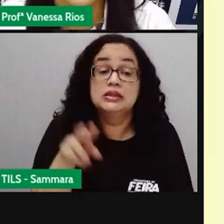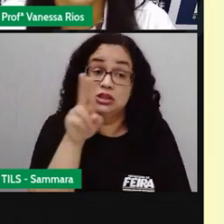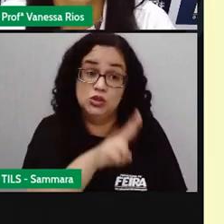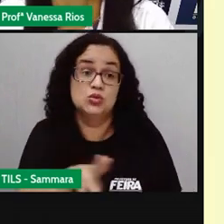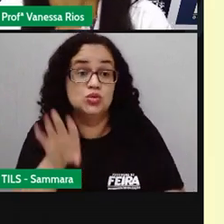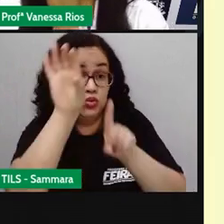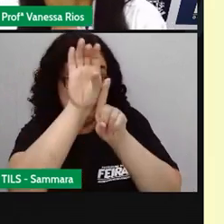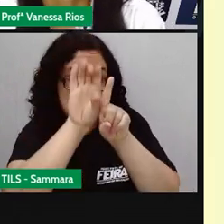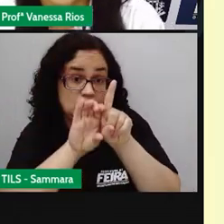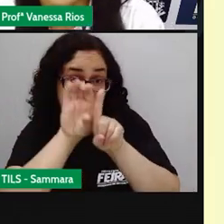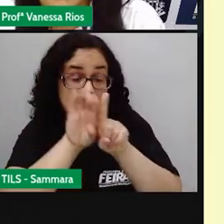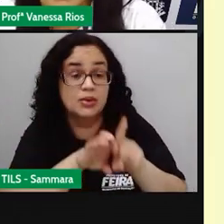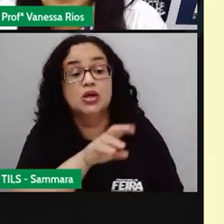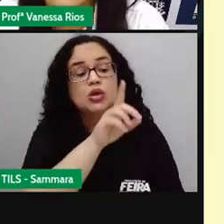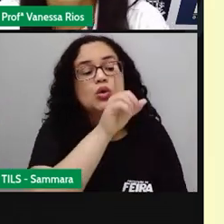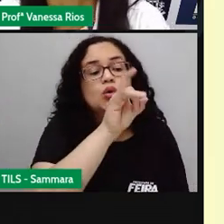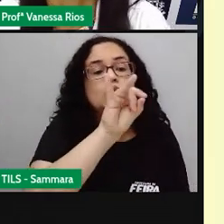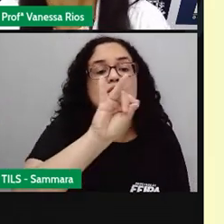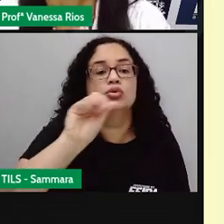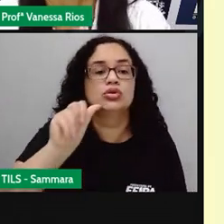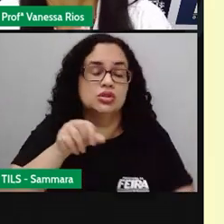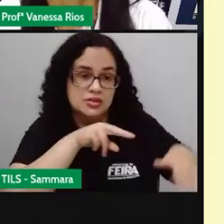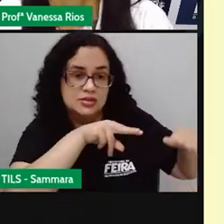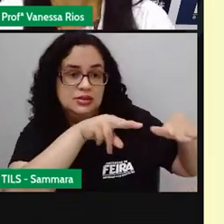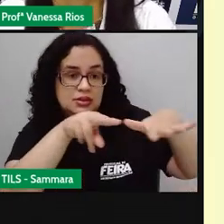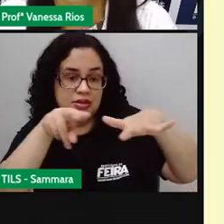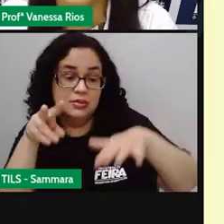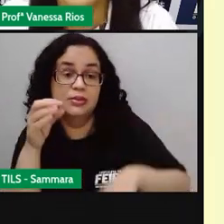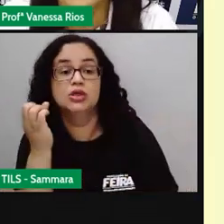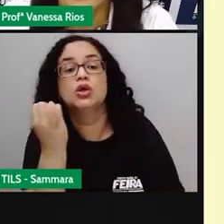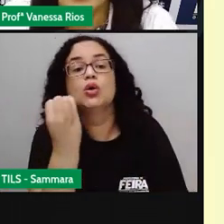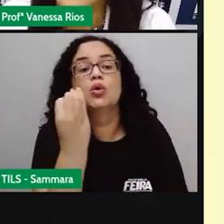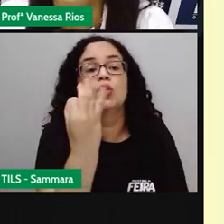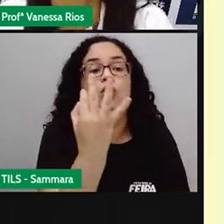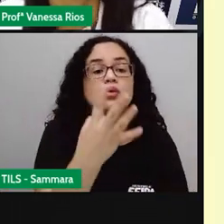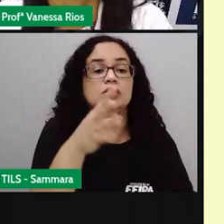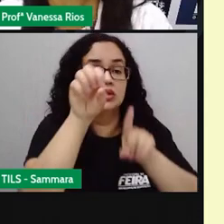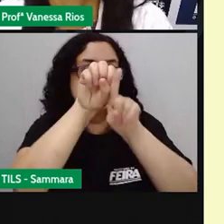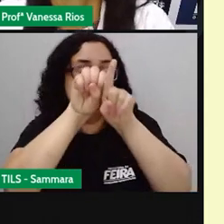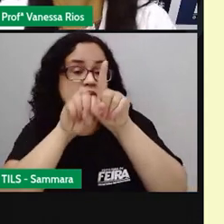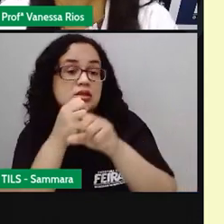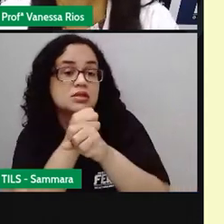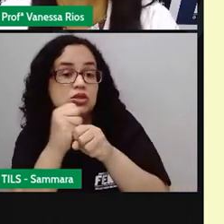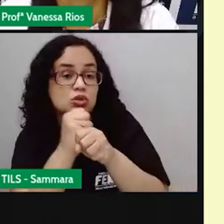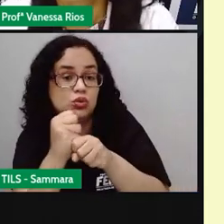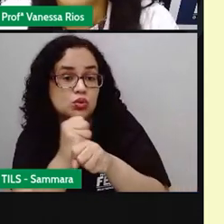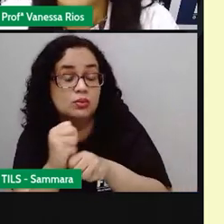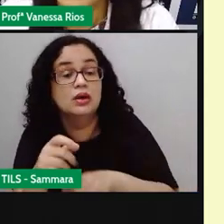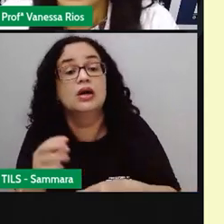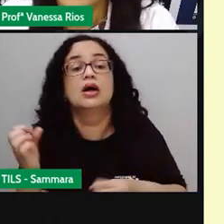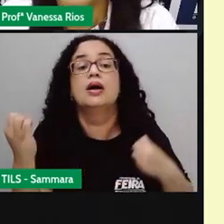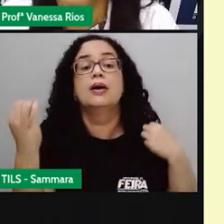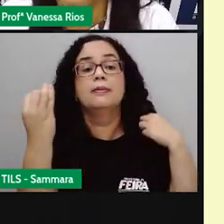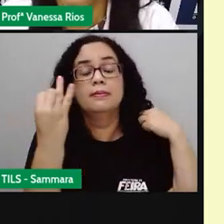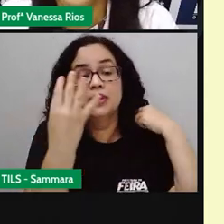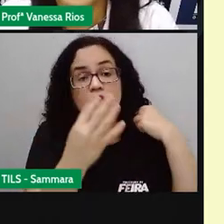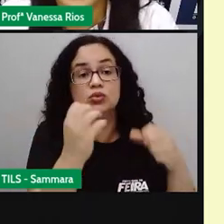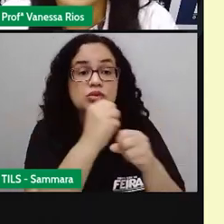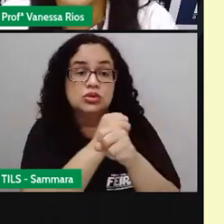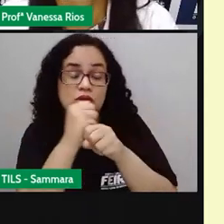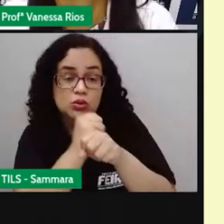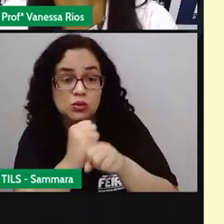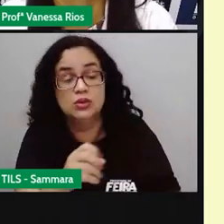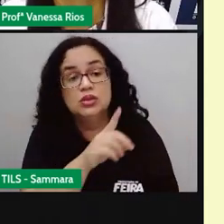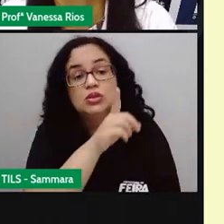calendário para contar os dias da semana, para contar os meses do ano, para contar o ano em si, os